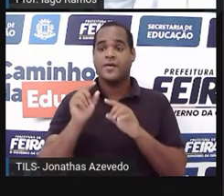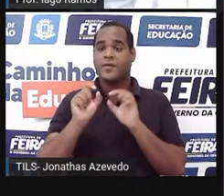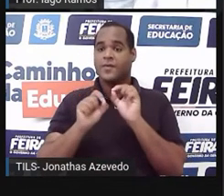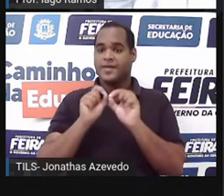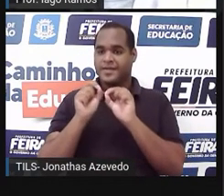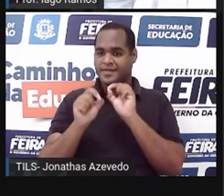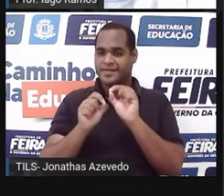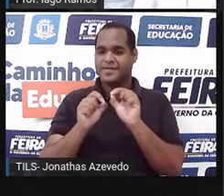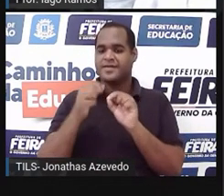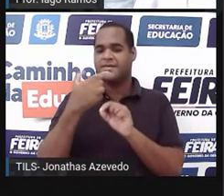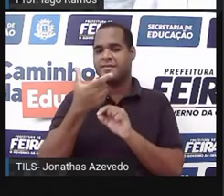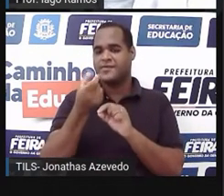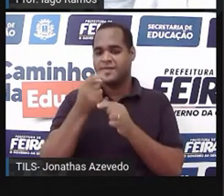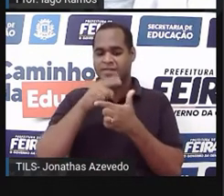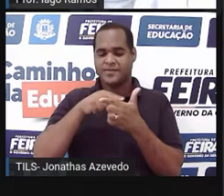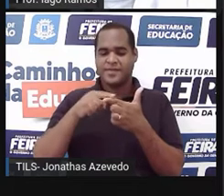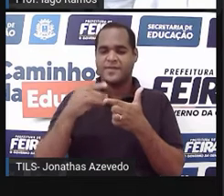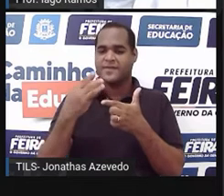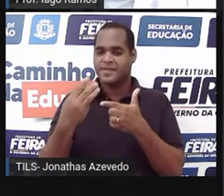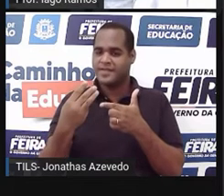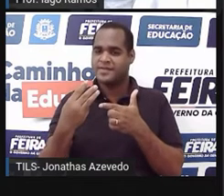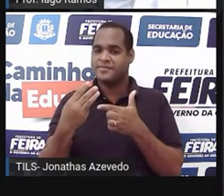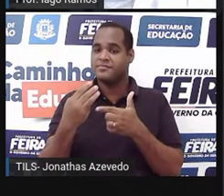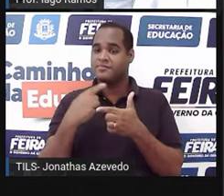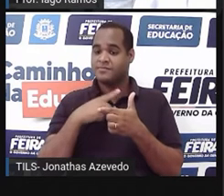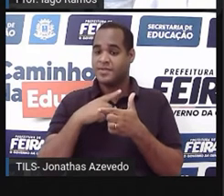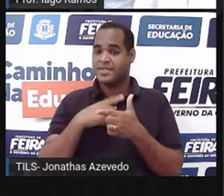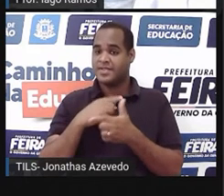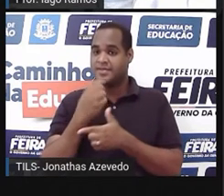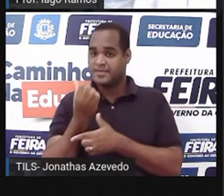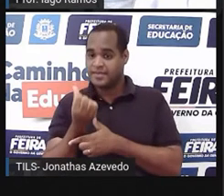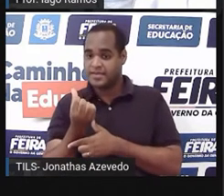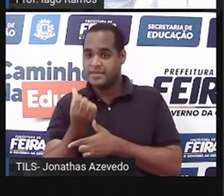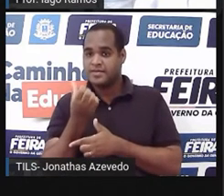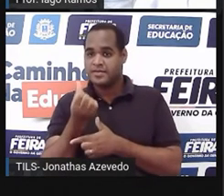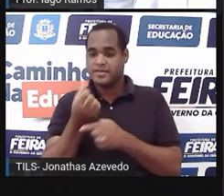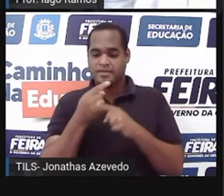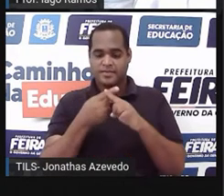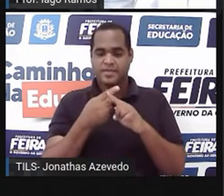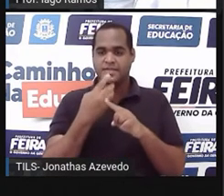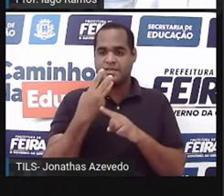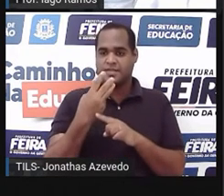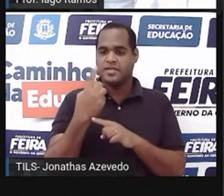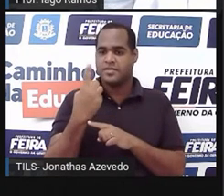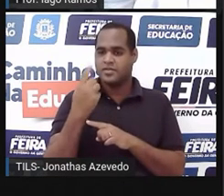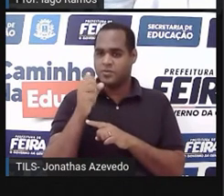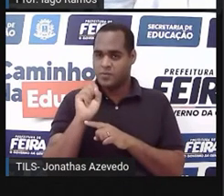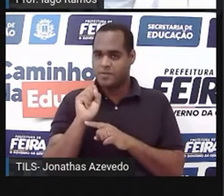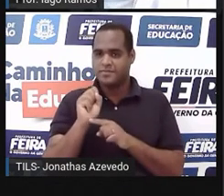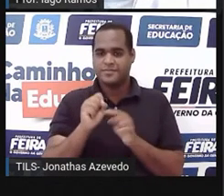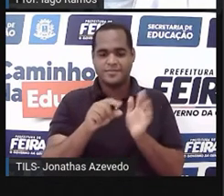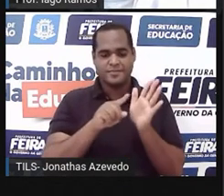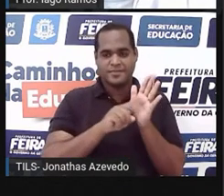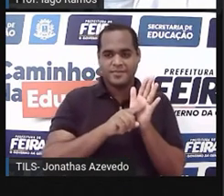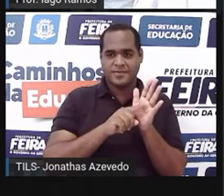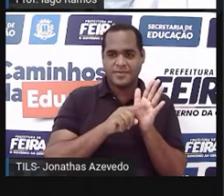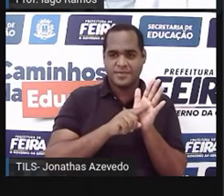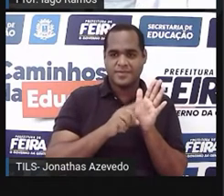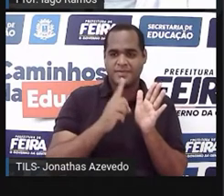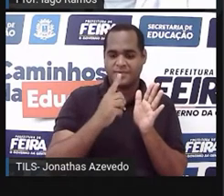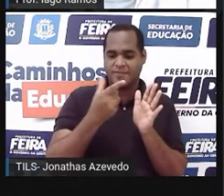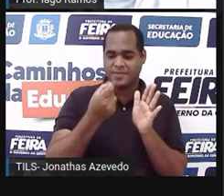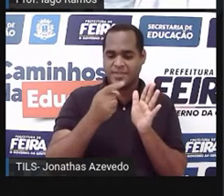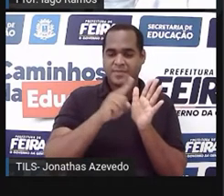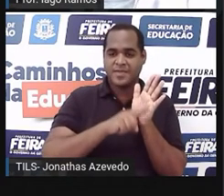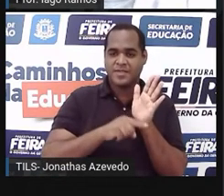vinte dividido por três, que dá seis, seis vezes três, dezoito, subtrai no resto, sobra dois. E